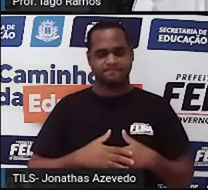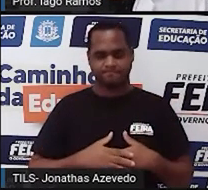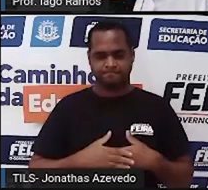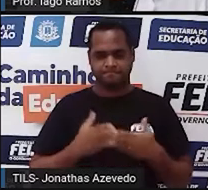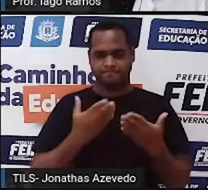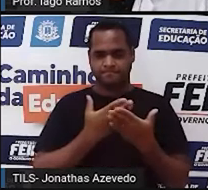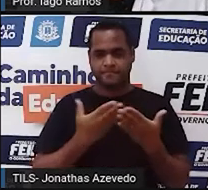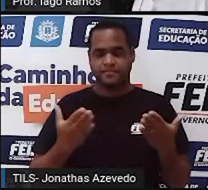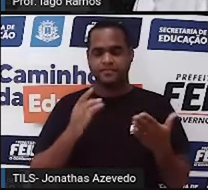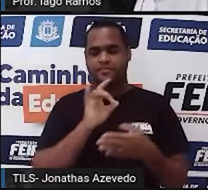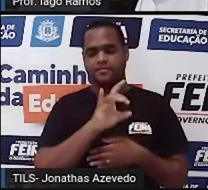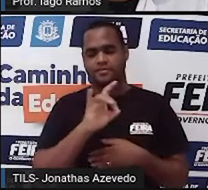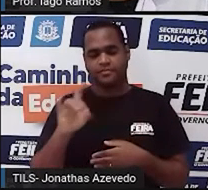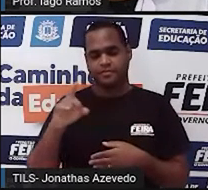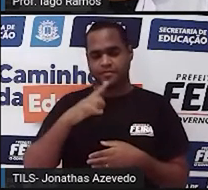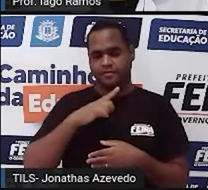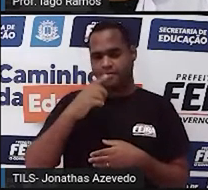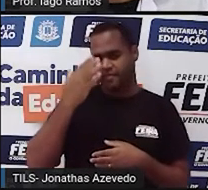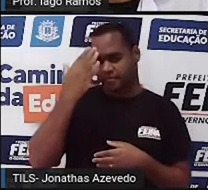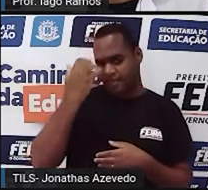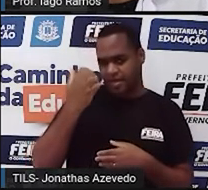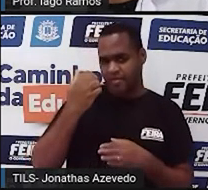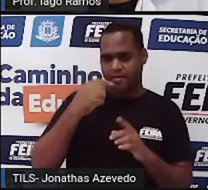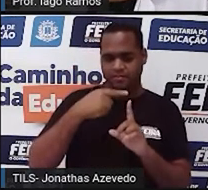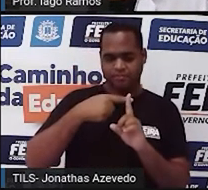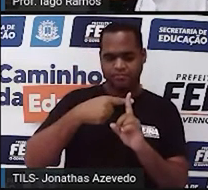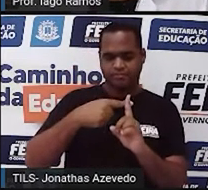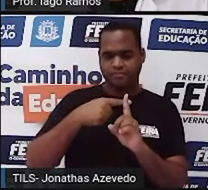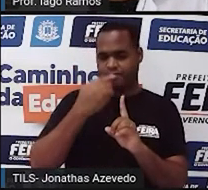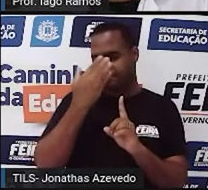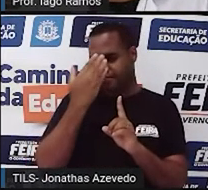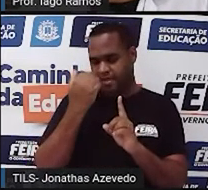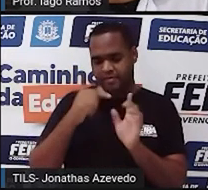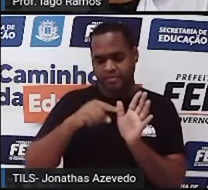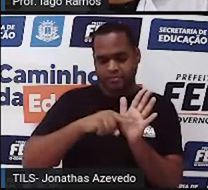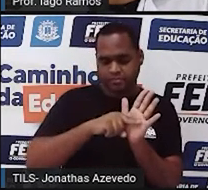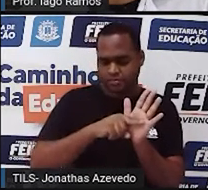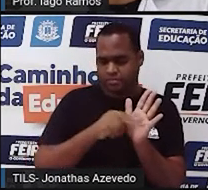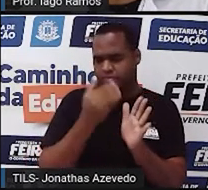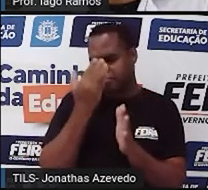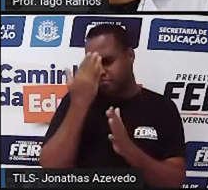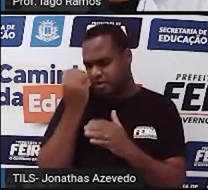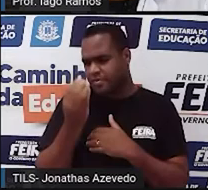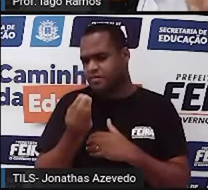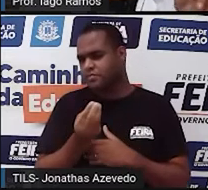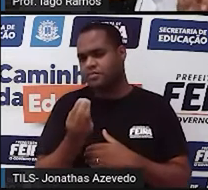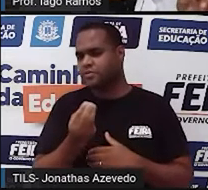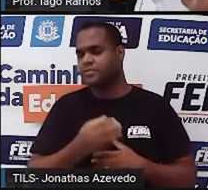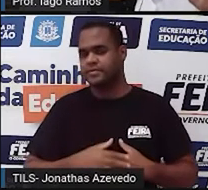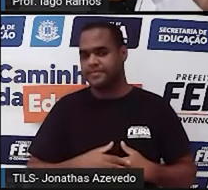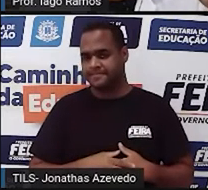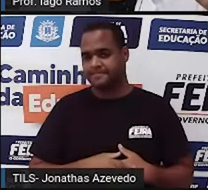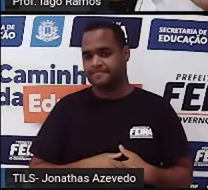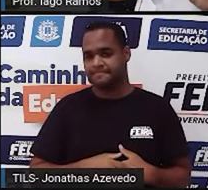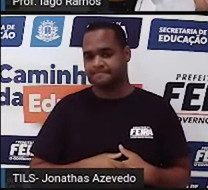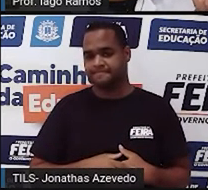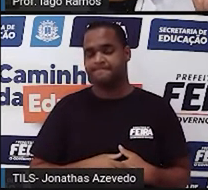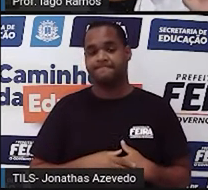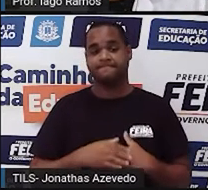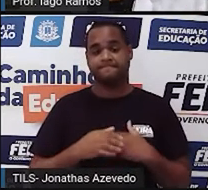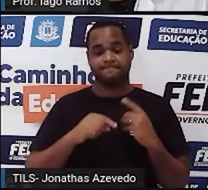você sabe sobre a adição e a subtração, né? Essas são as duas